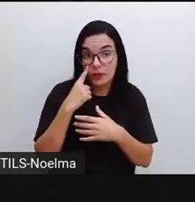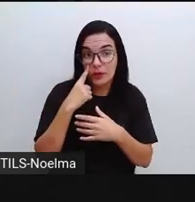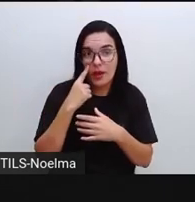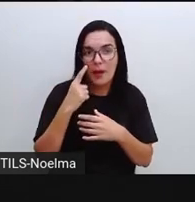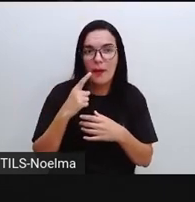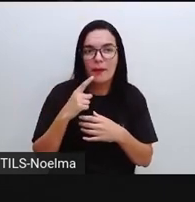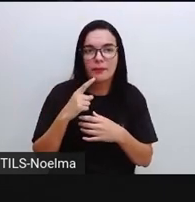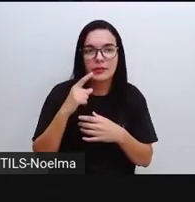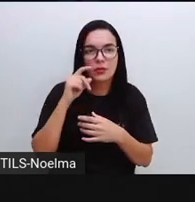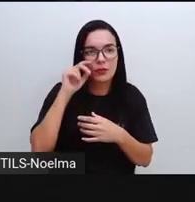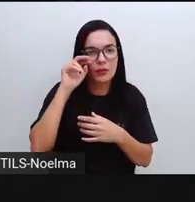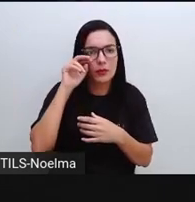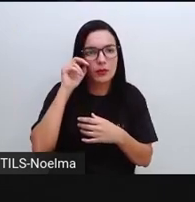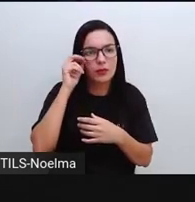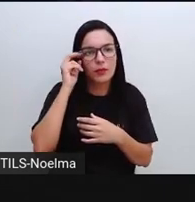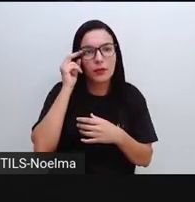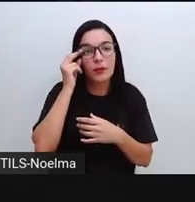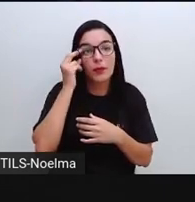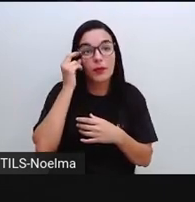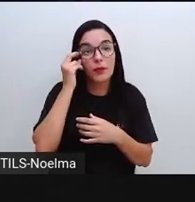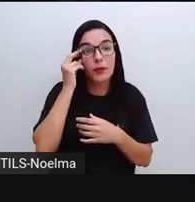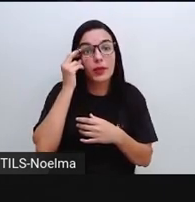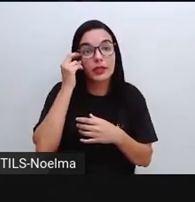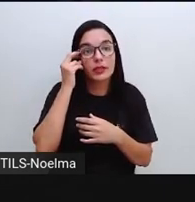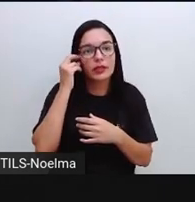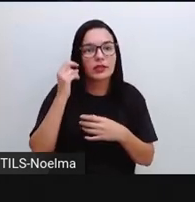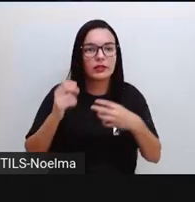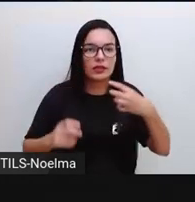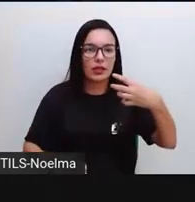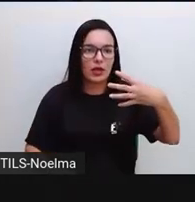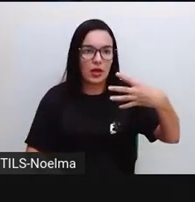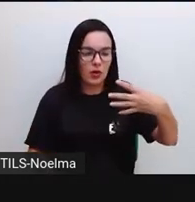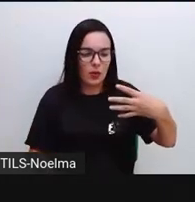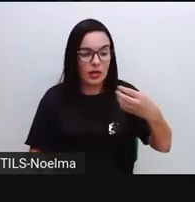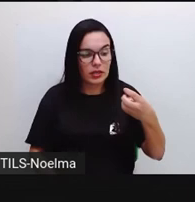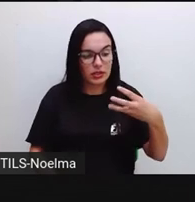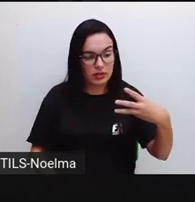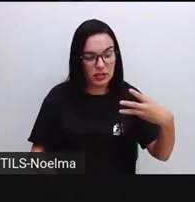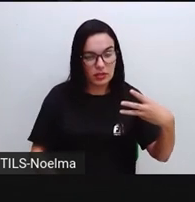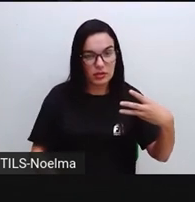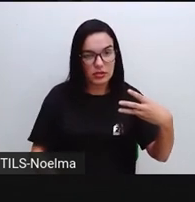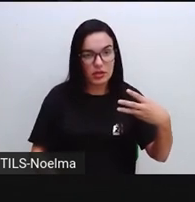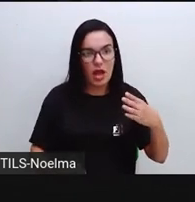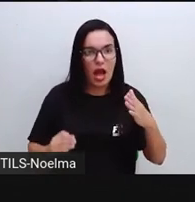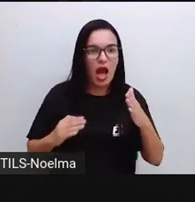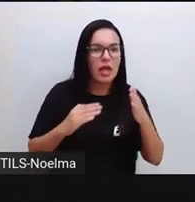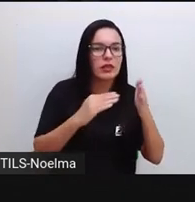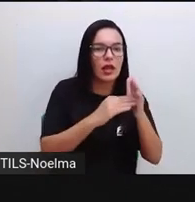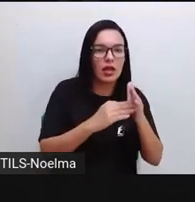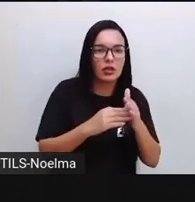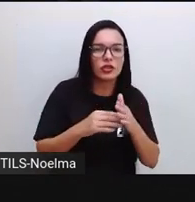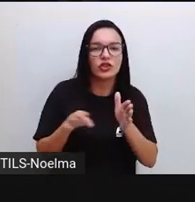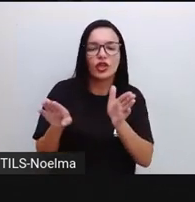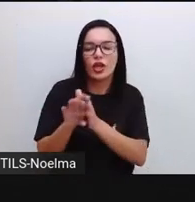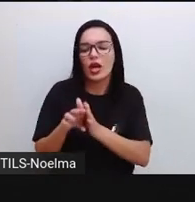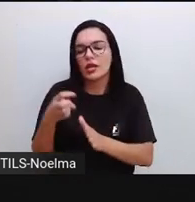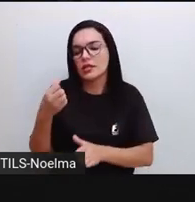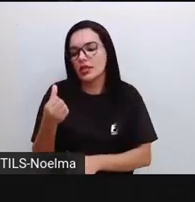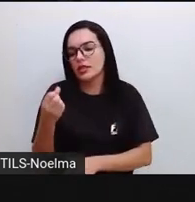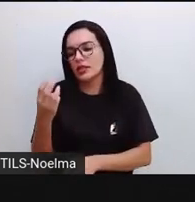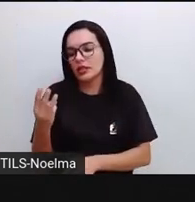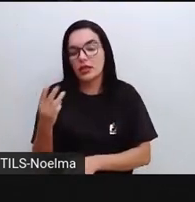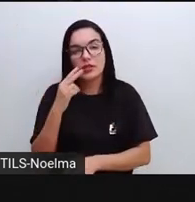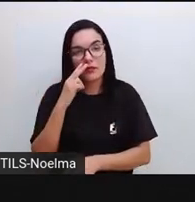63 e a gente foi contando de 1 em 1 até chegar no 63. E depois a gente contou esses